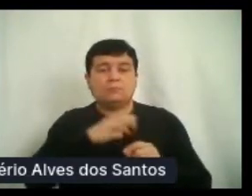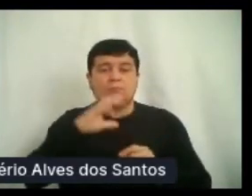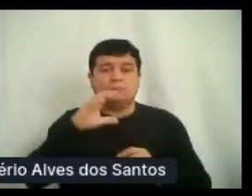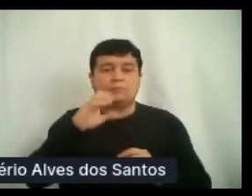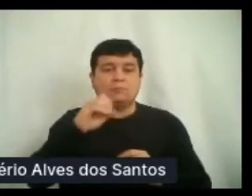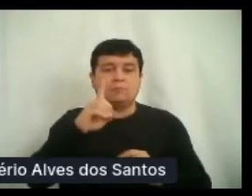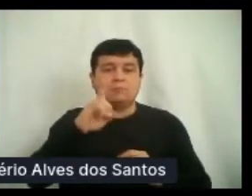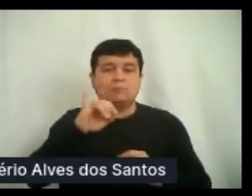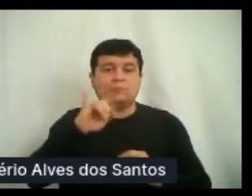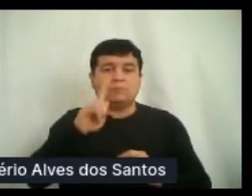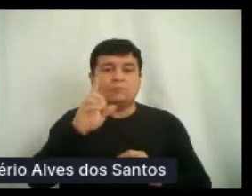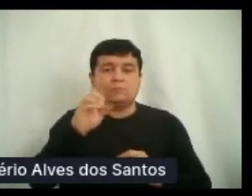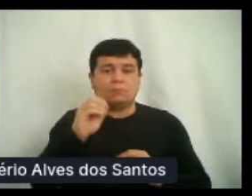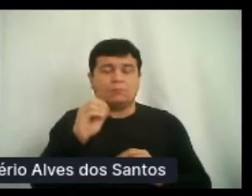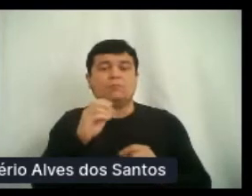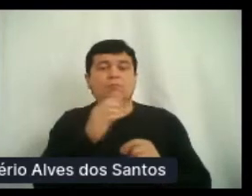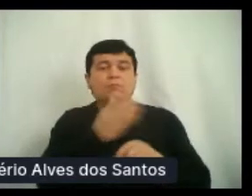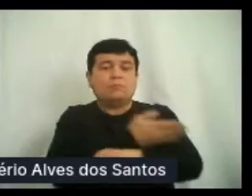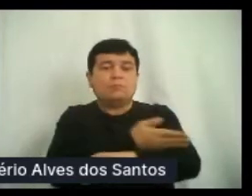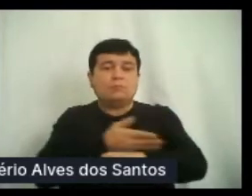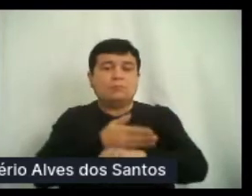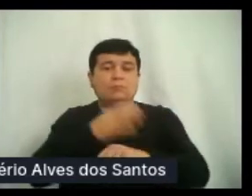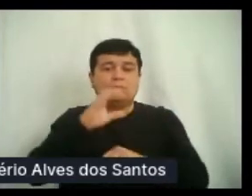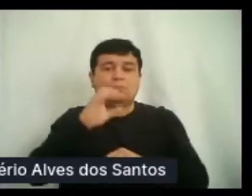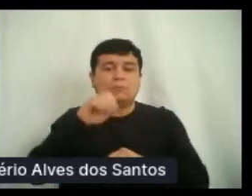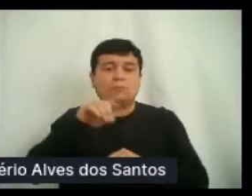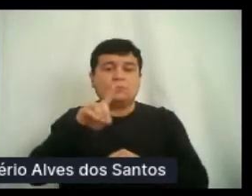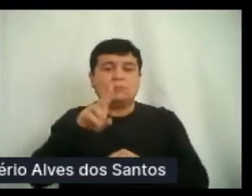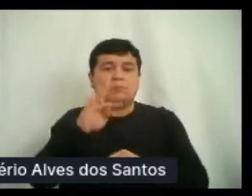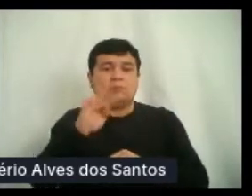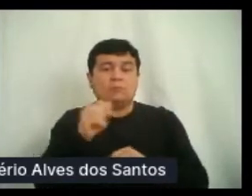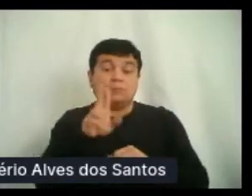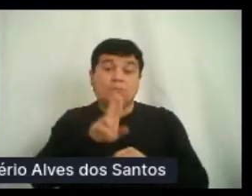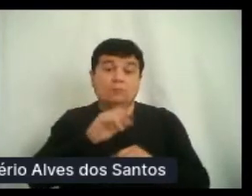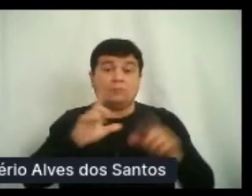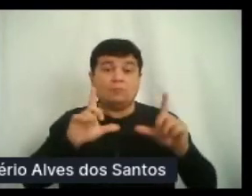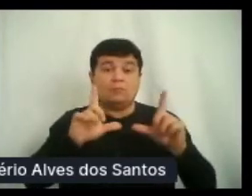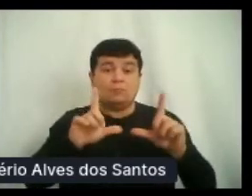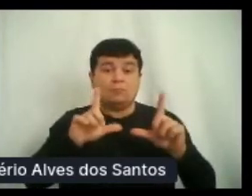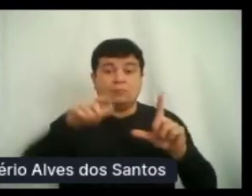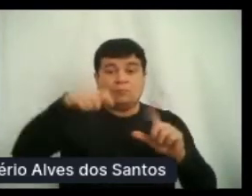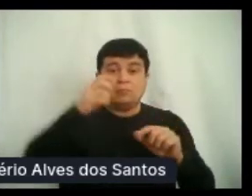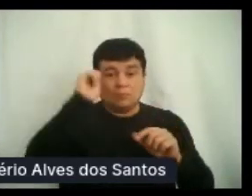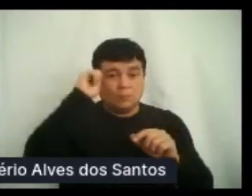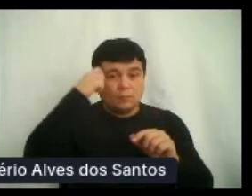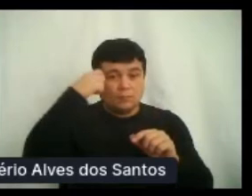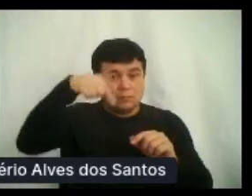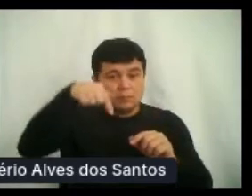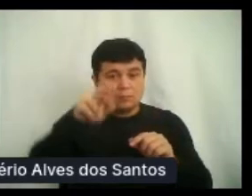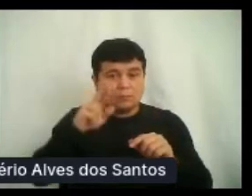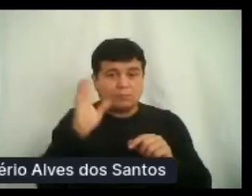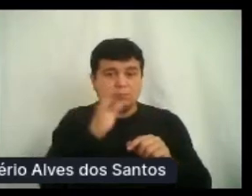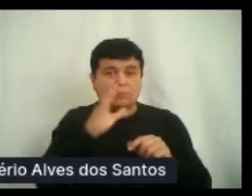através desse QR Code. Aconteceu algo? Entre em contato com a gente que tomaremos as medidas